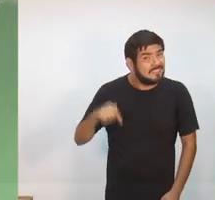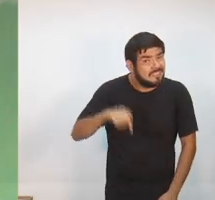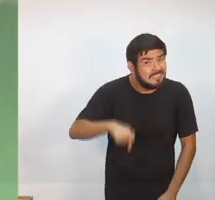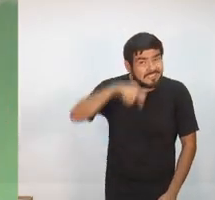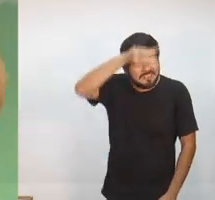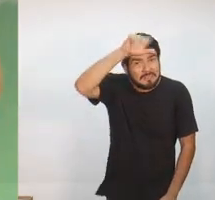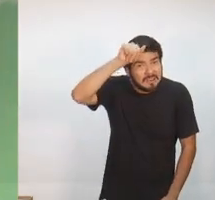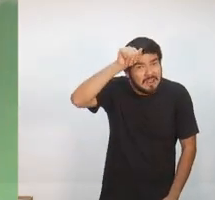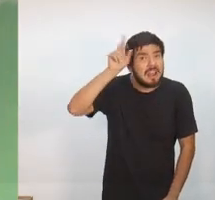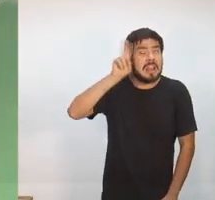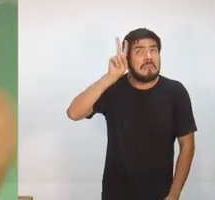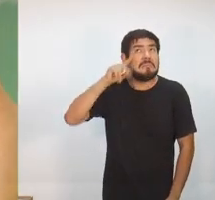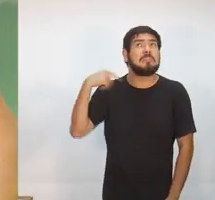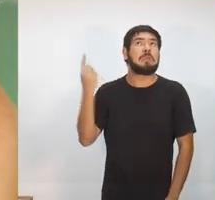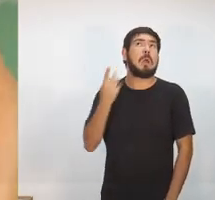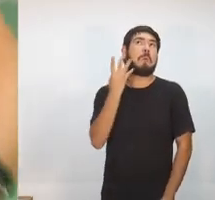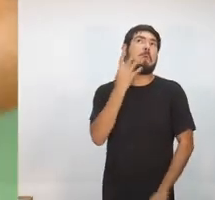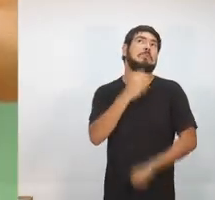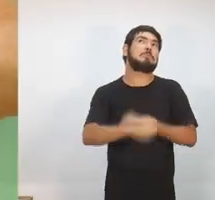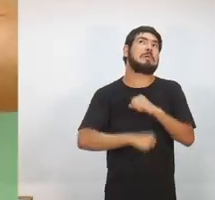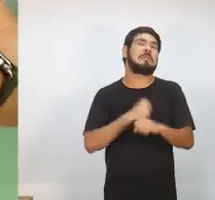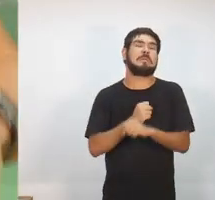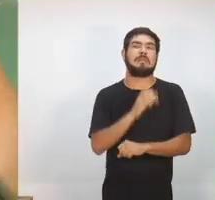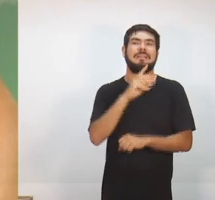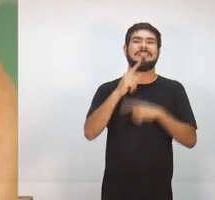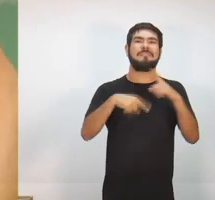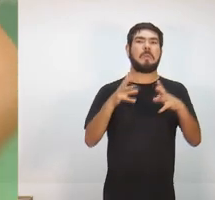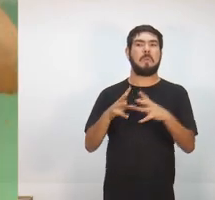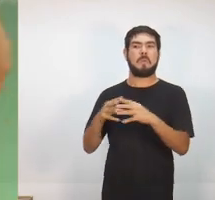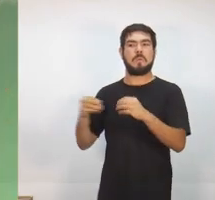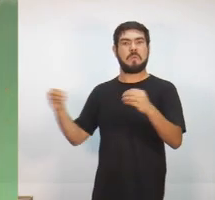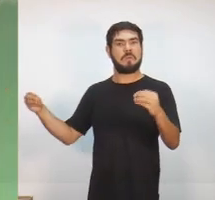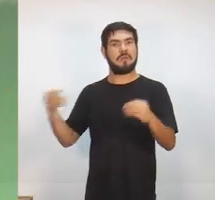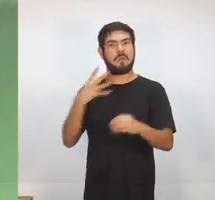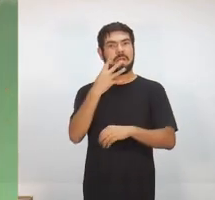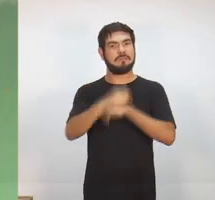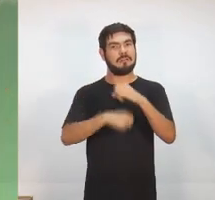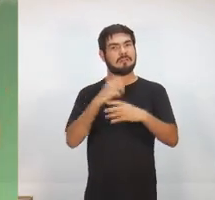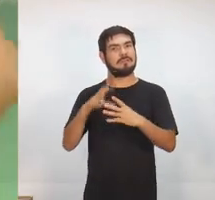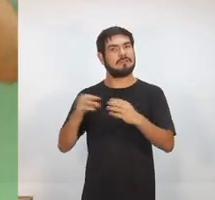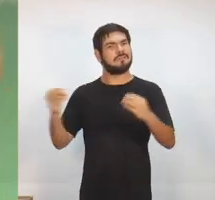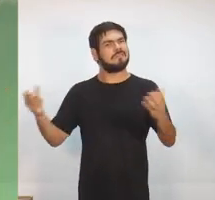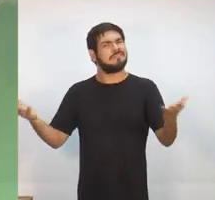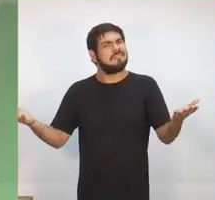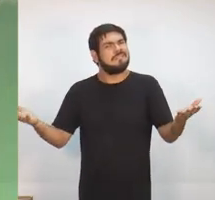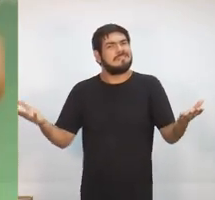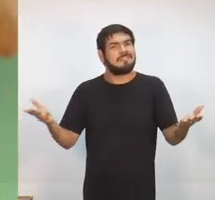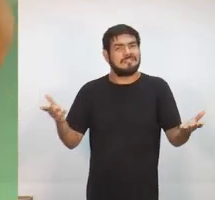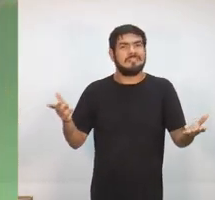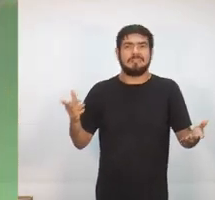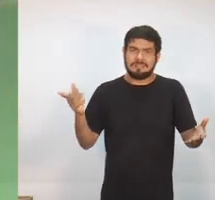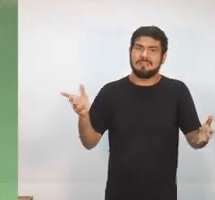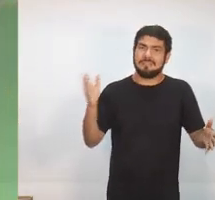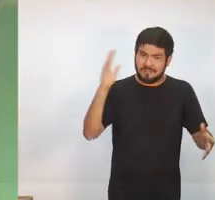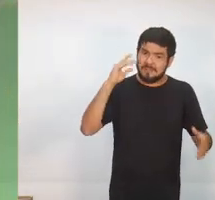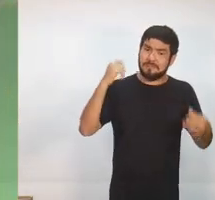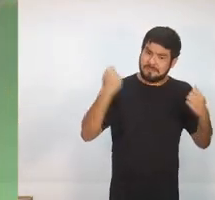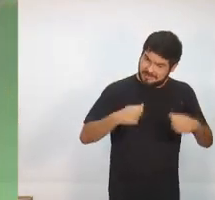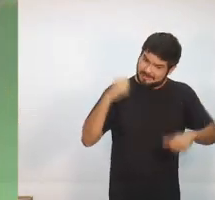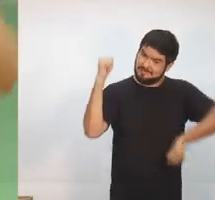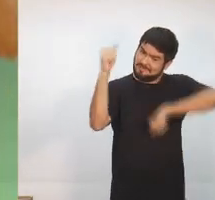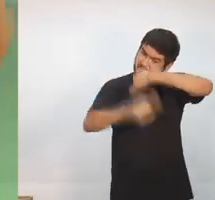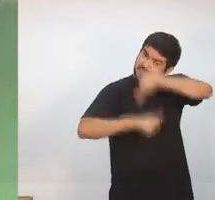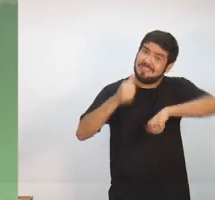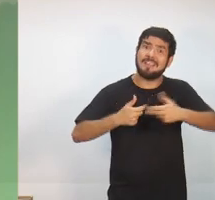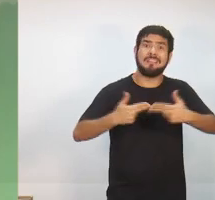só lembram de nós de quatro em quatro anos. E é isso que nós devemos romper. Ainda existe solução. A solução é mudarmos as coisas